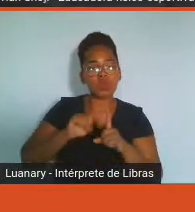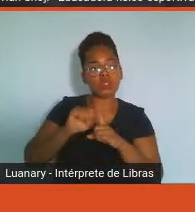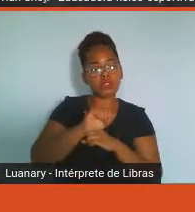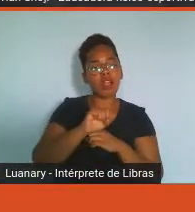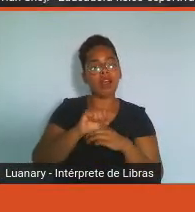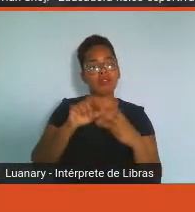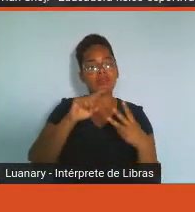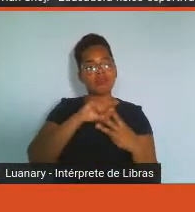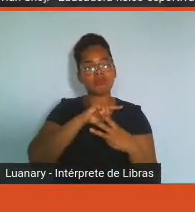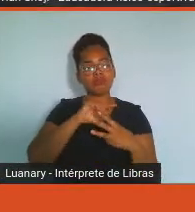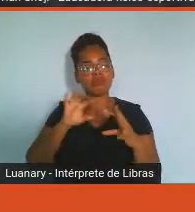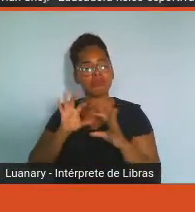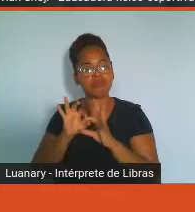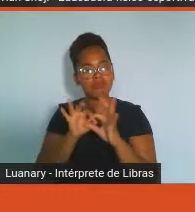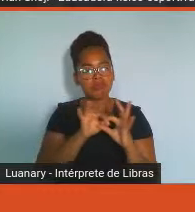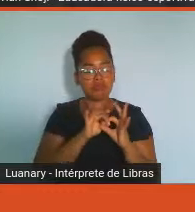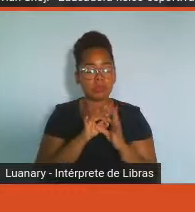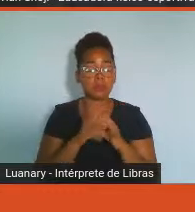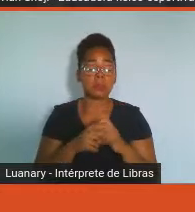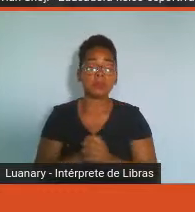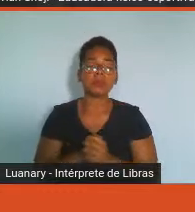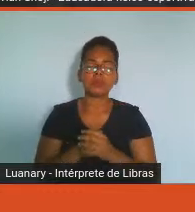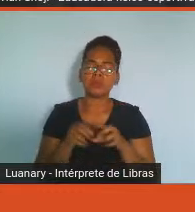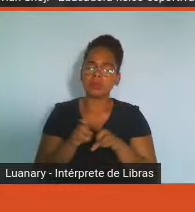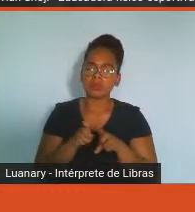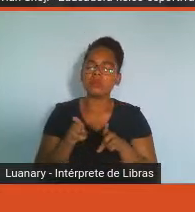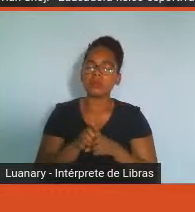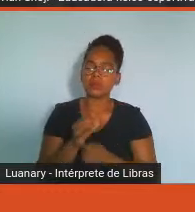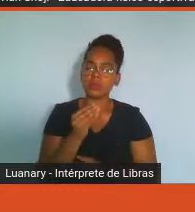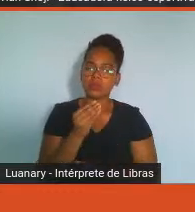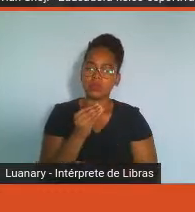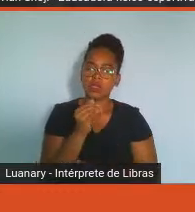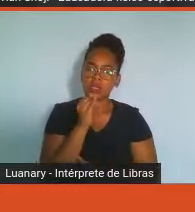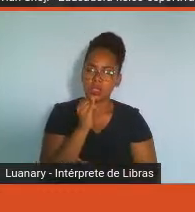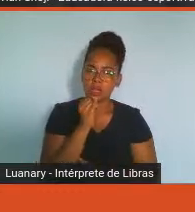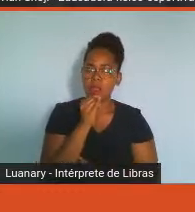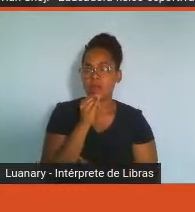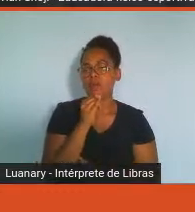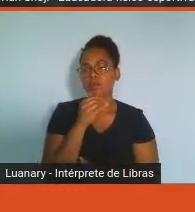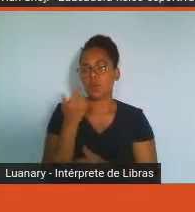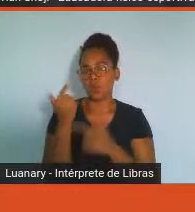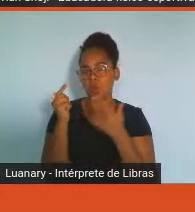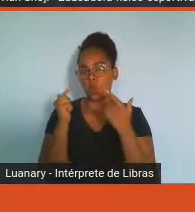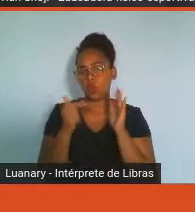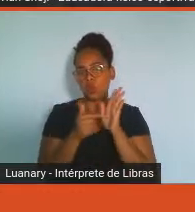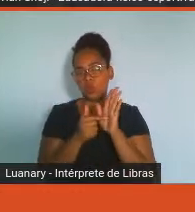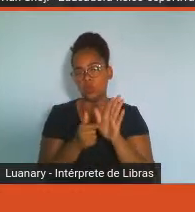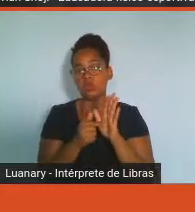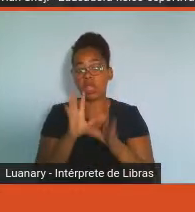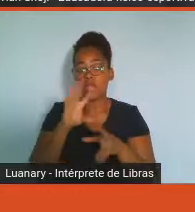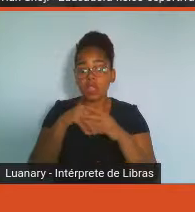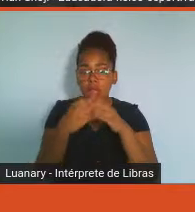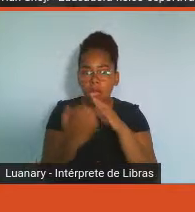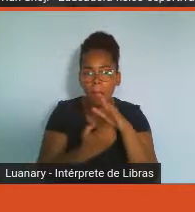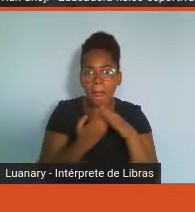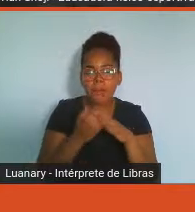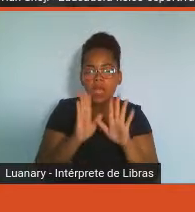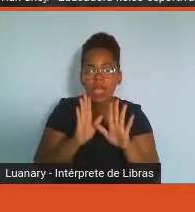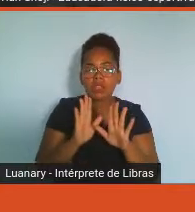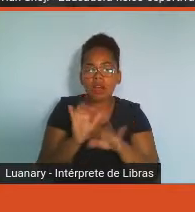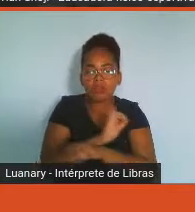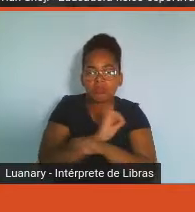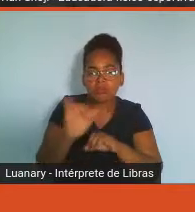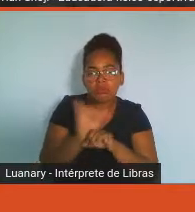outros exemplos que já são realizados em empresas que têm gestões de bem-estar, tá?